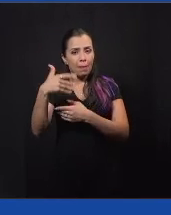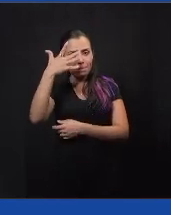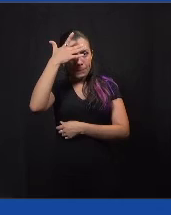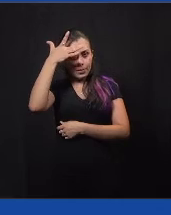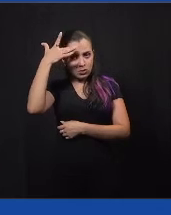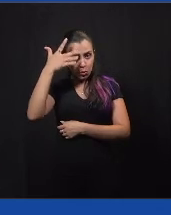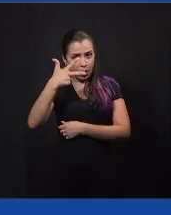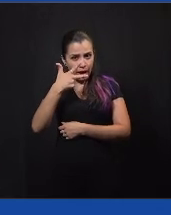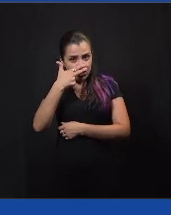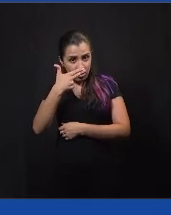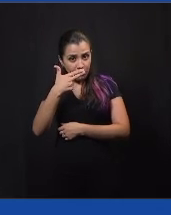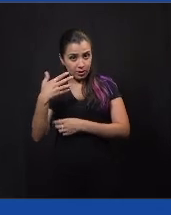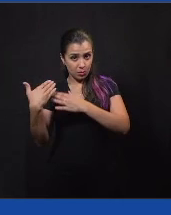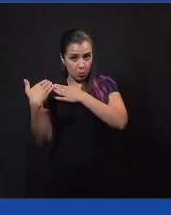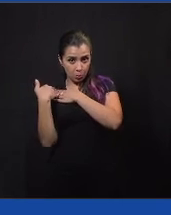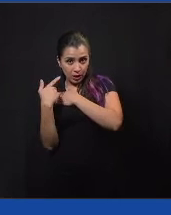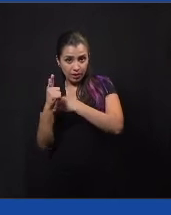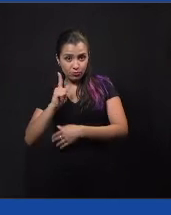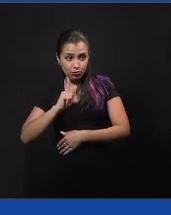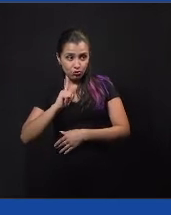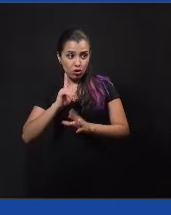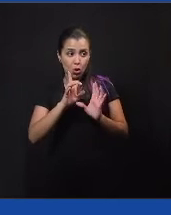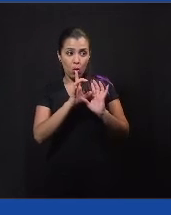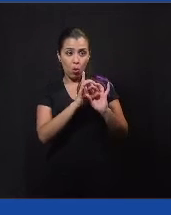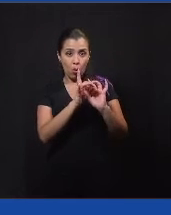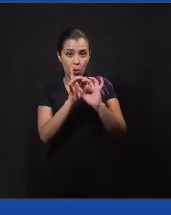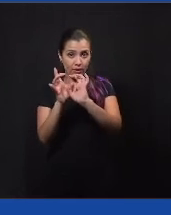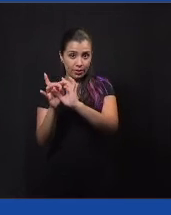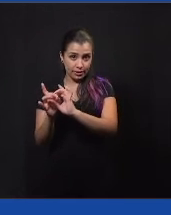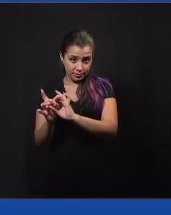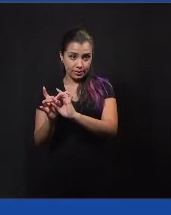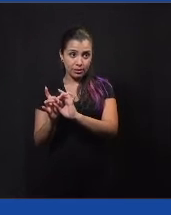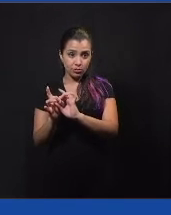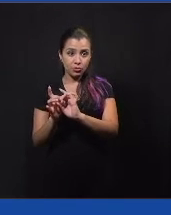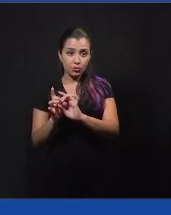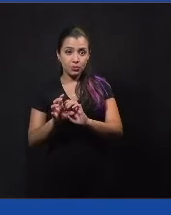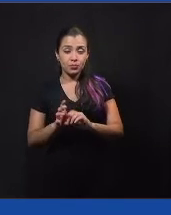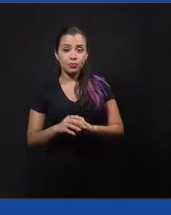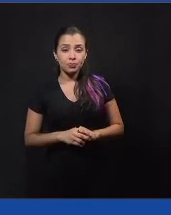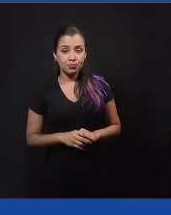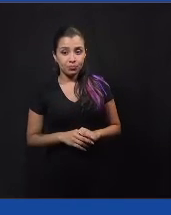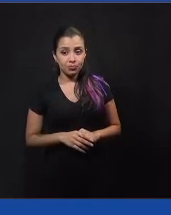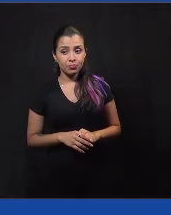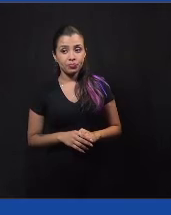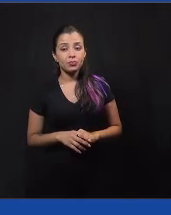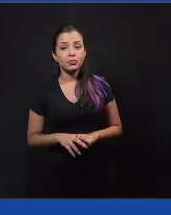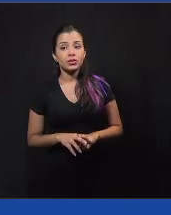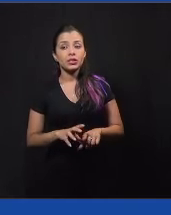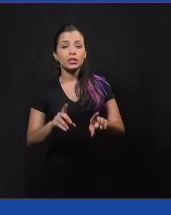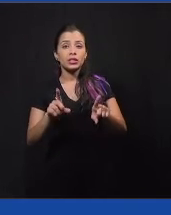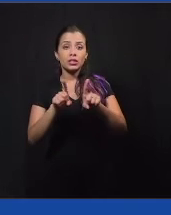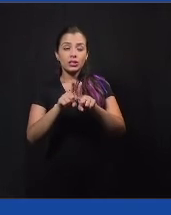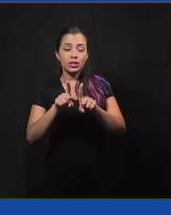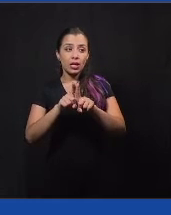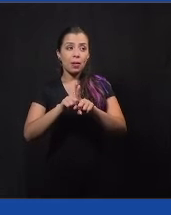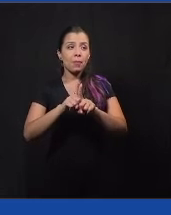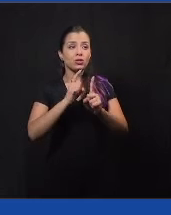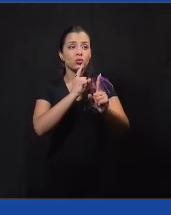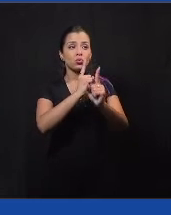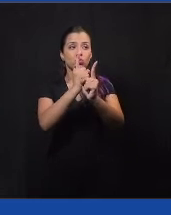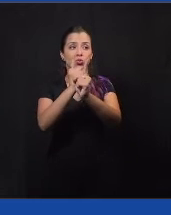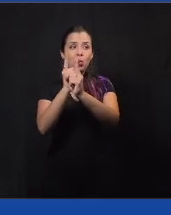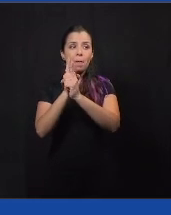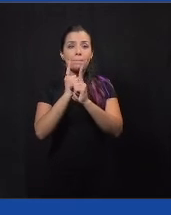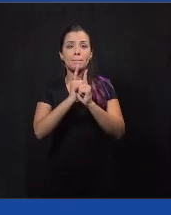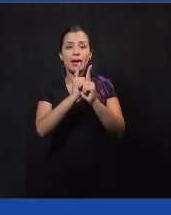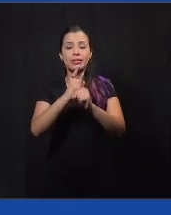delas estar envolvida num contexto político local. No segundo, descoberta da cidade, são algumas instituições